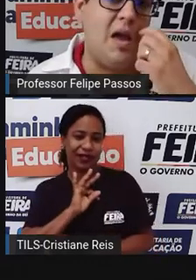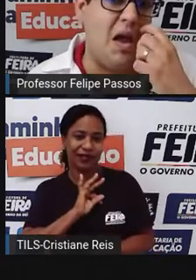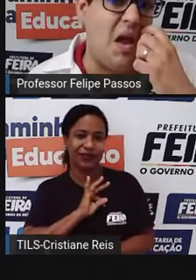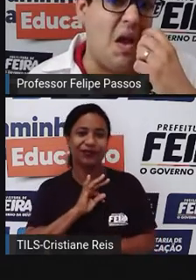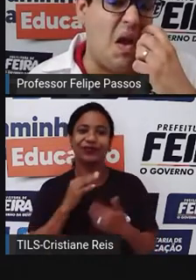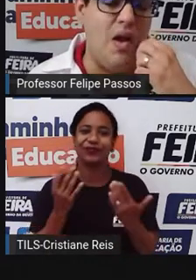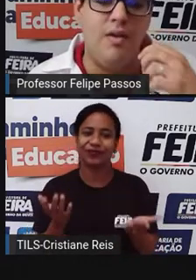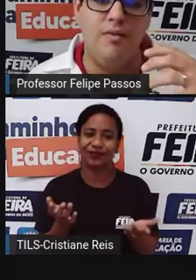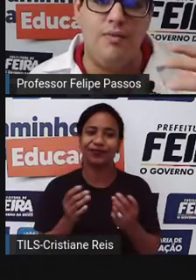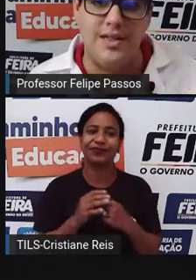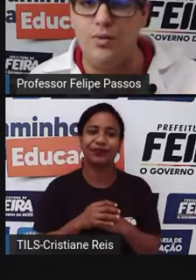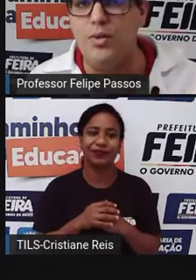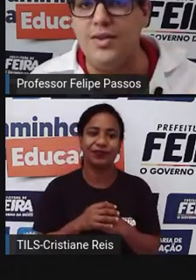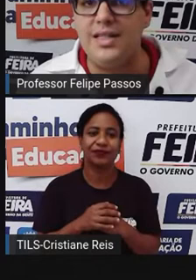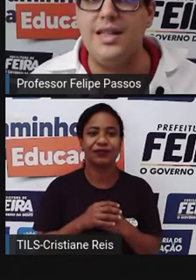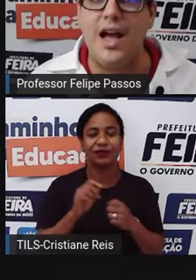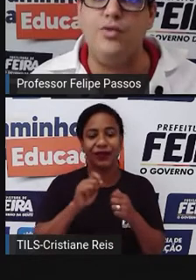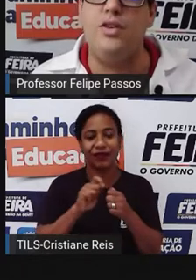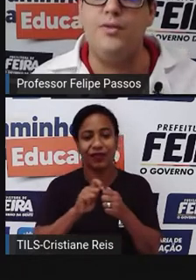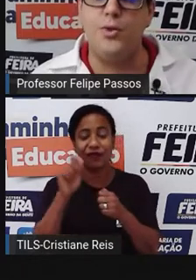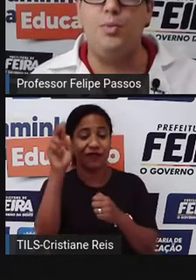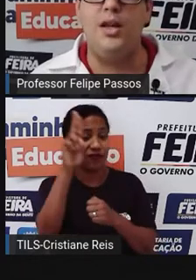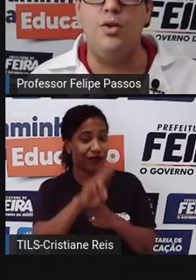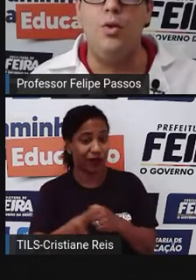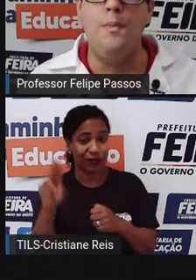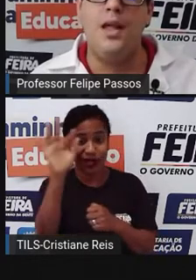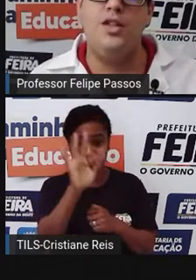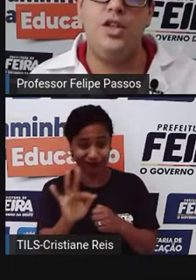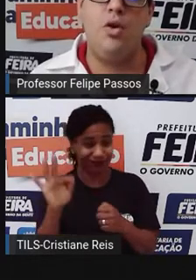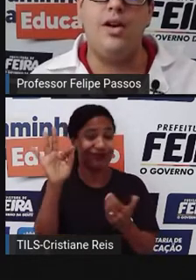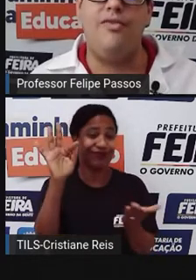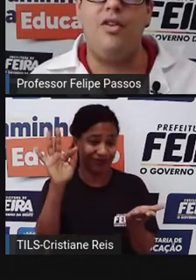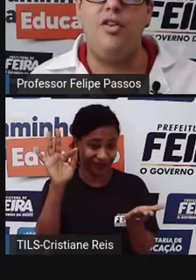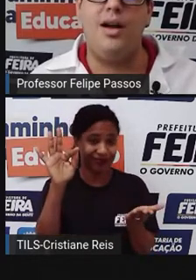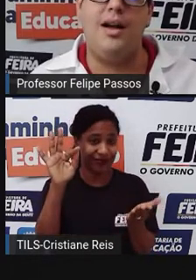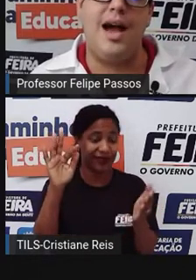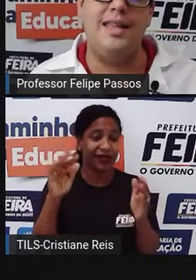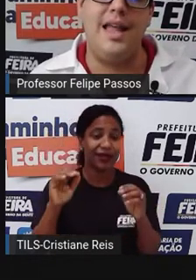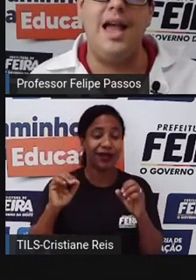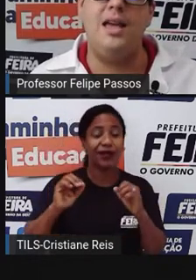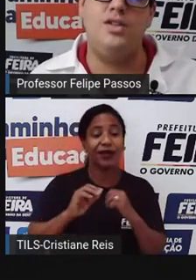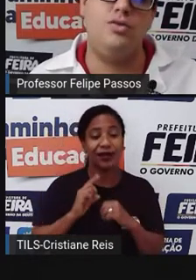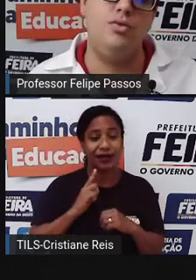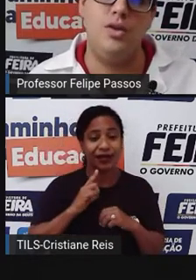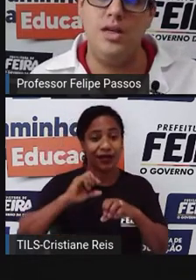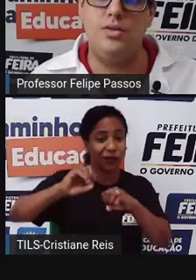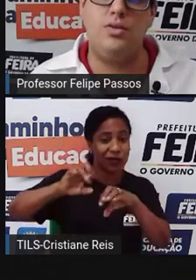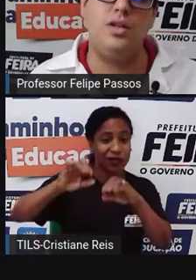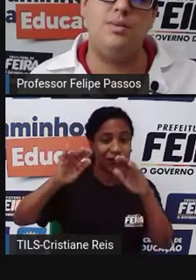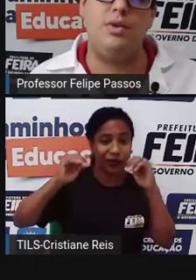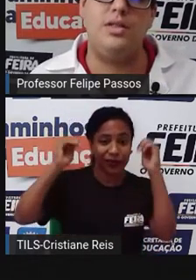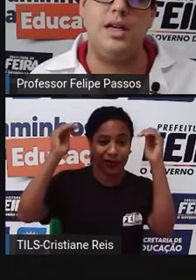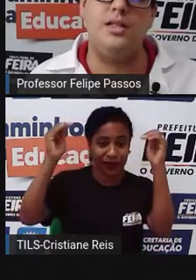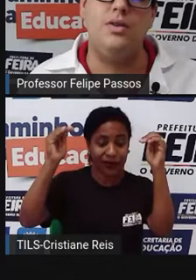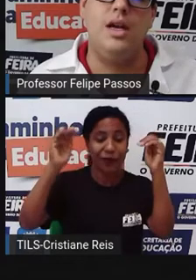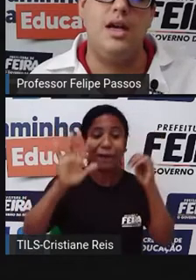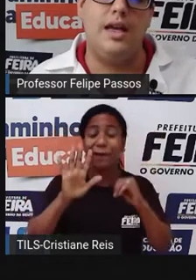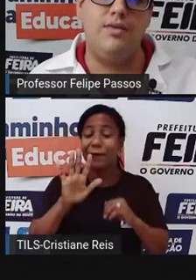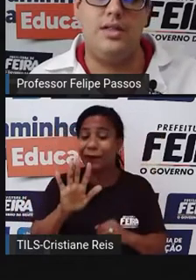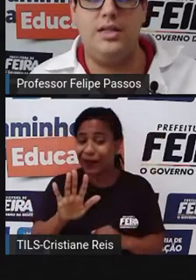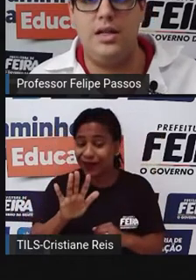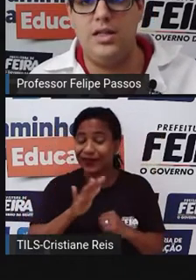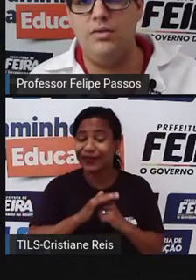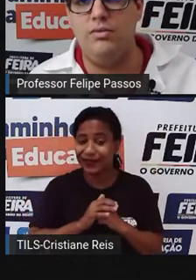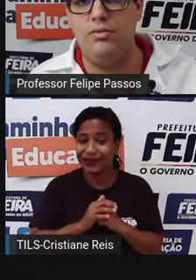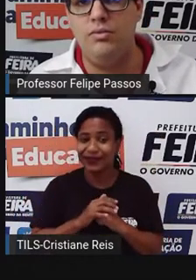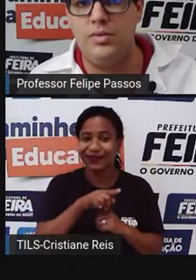fazer uma universidade, um nível superior. De qualquer forma, a ideia de tudo isso, todo esse processo, é